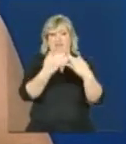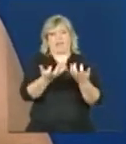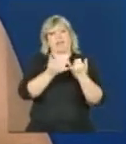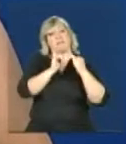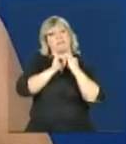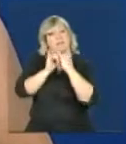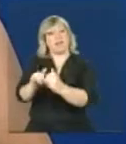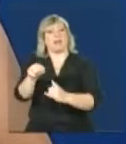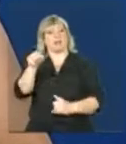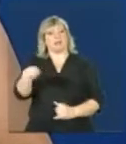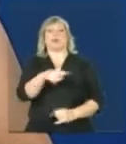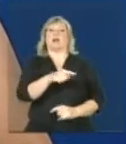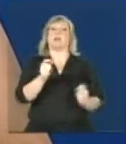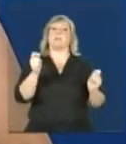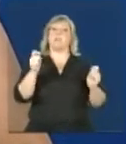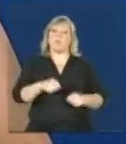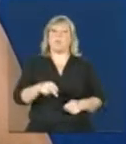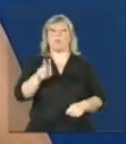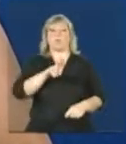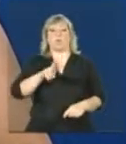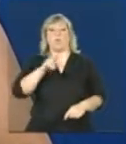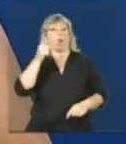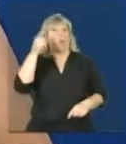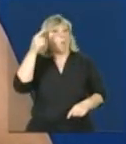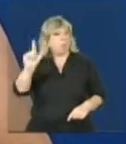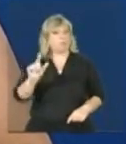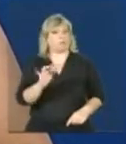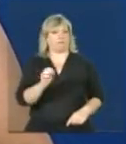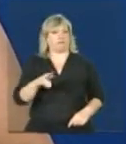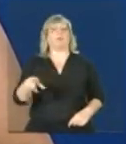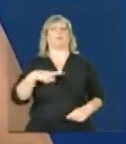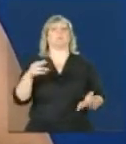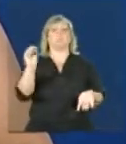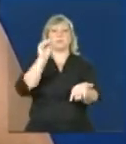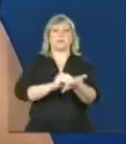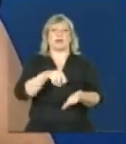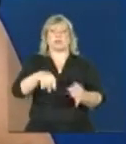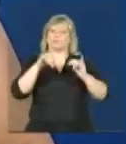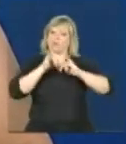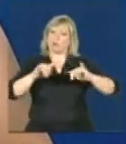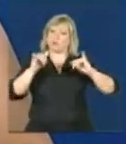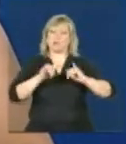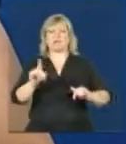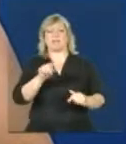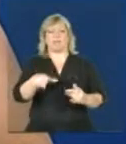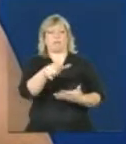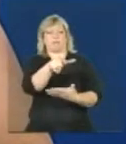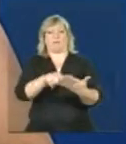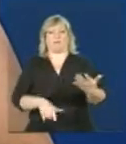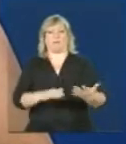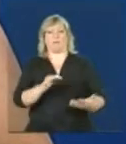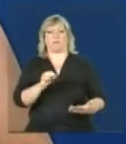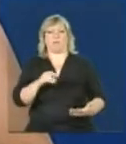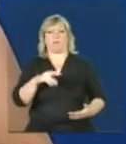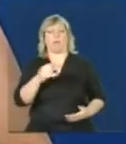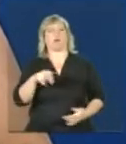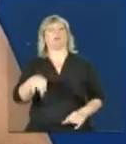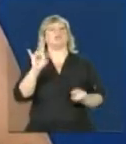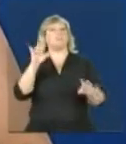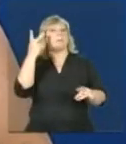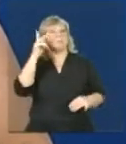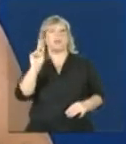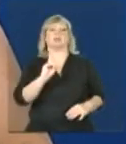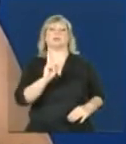aí é interessante ele usar um outro instrumento para registrar essa informação e não o formulário que foi utilizado para